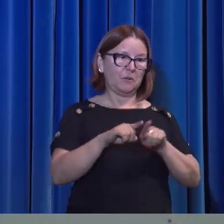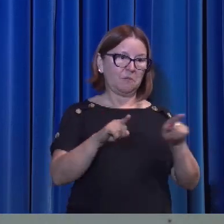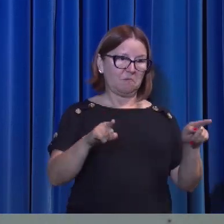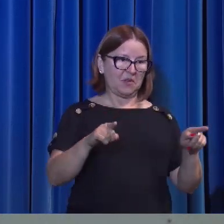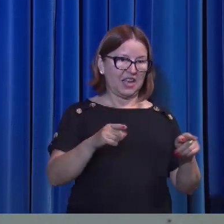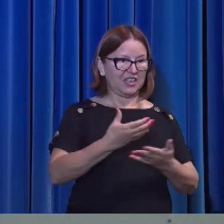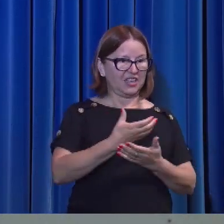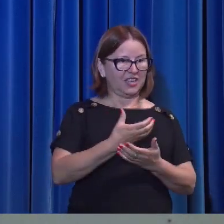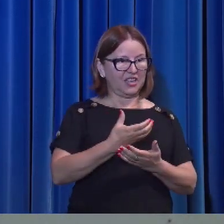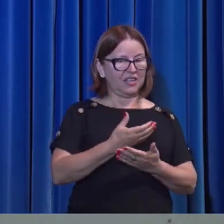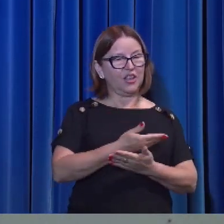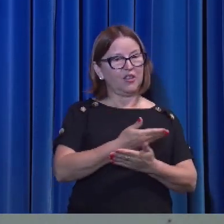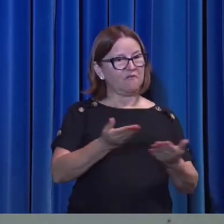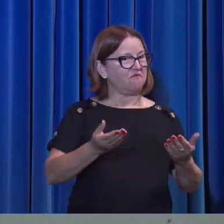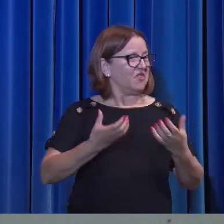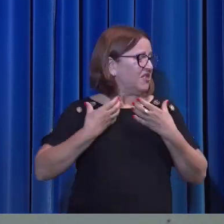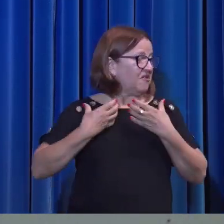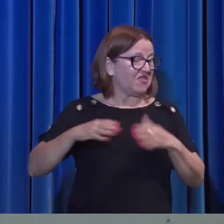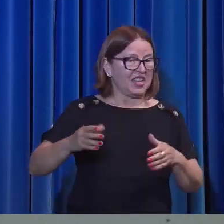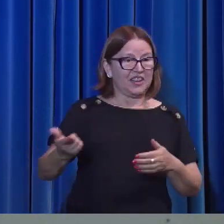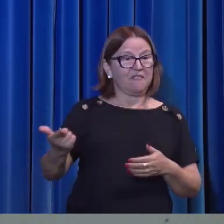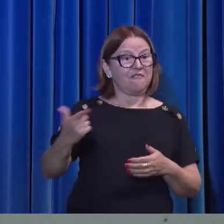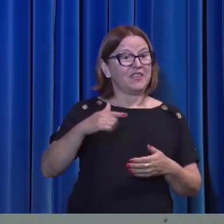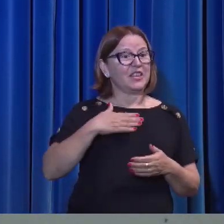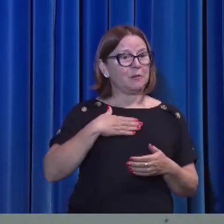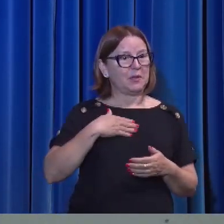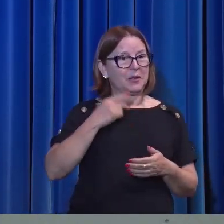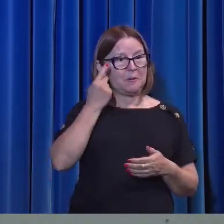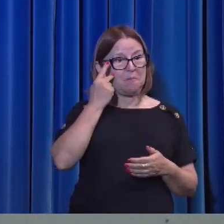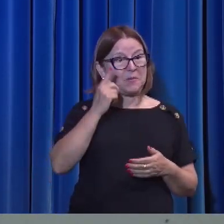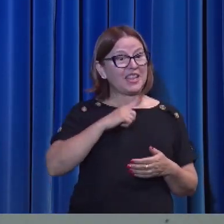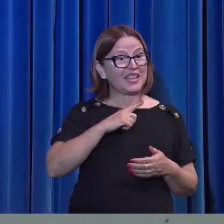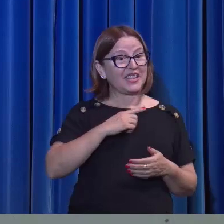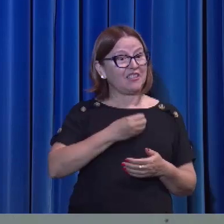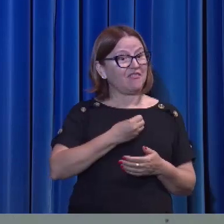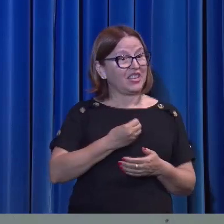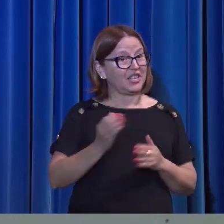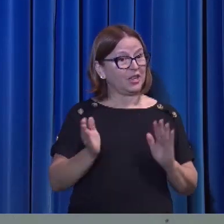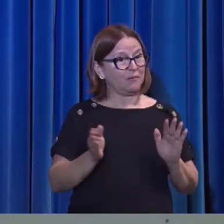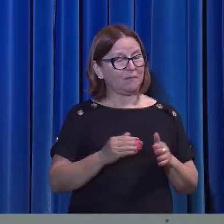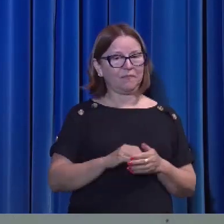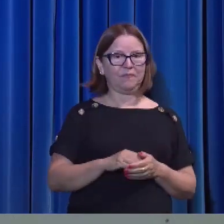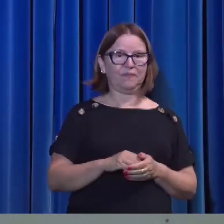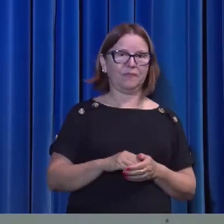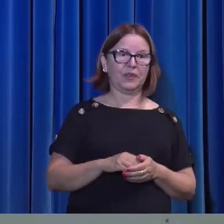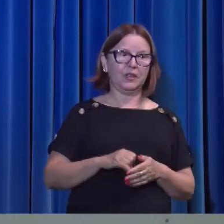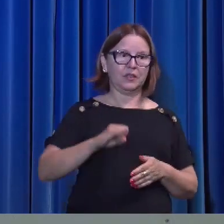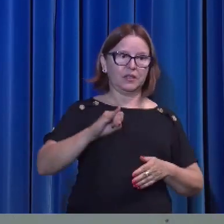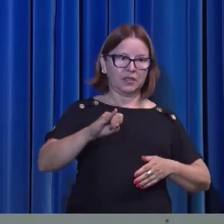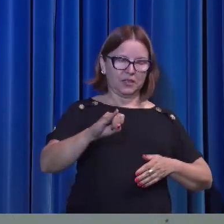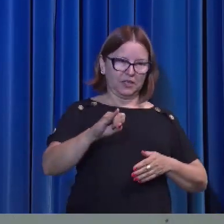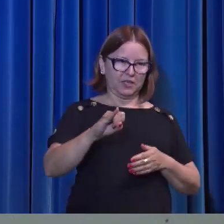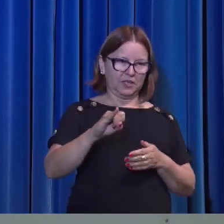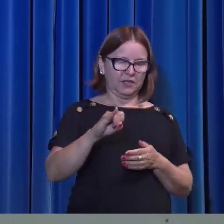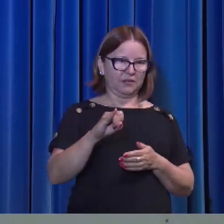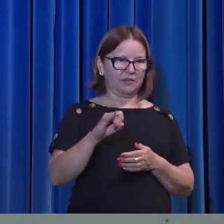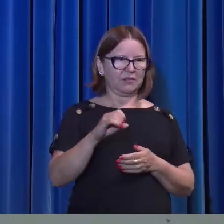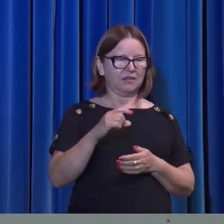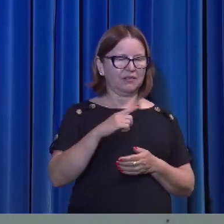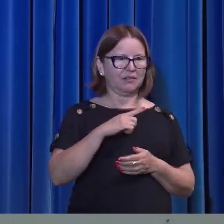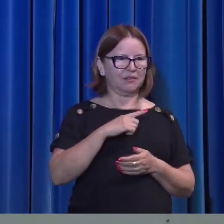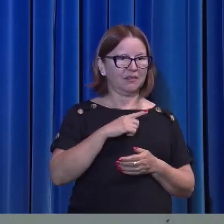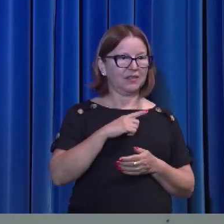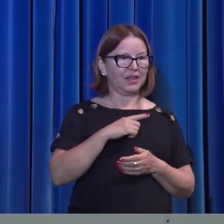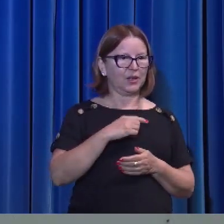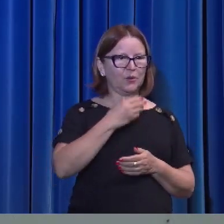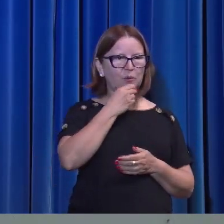Doutor Christian Chen, uma vez ele pregando, ele disse assim, se você ler a Bíblia e não encontrar Jesus naquela página, não é a Bíblia